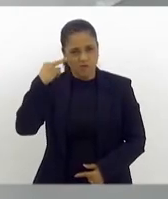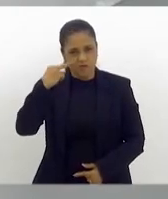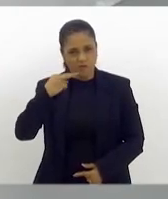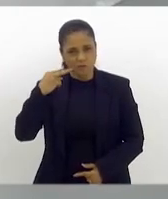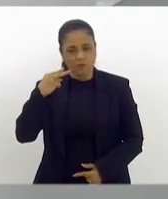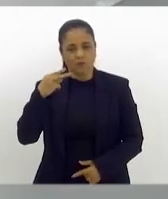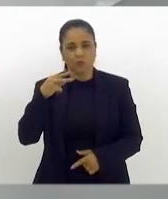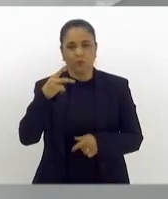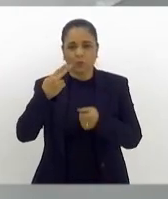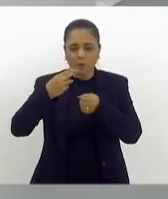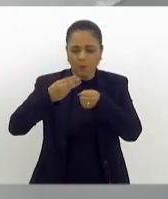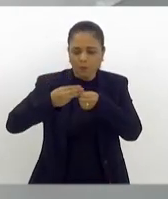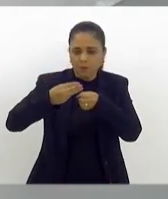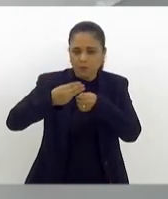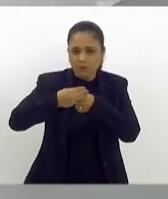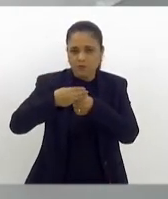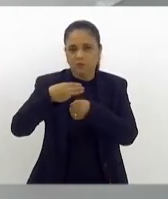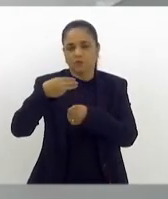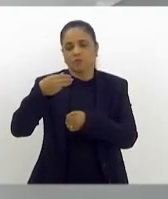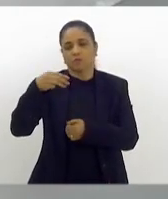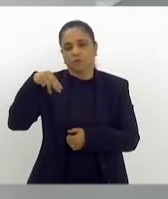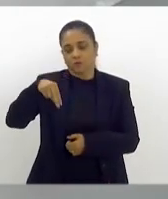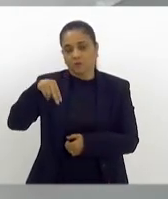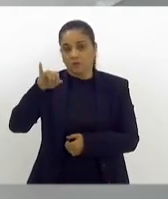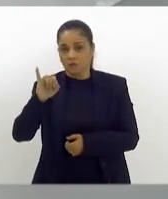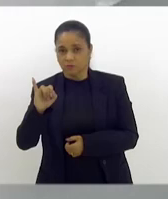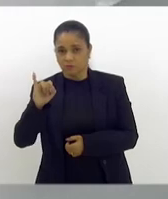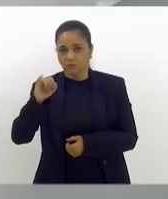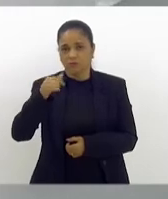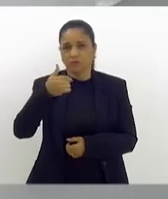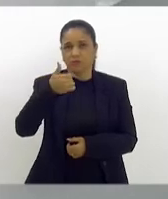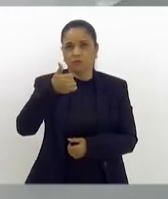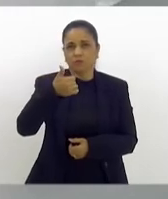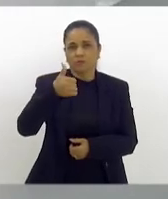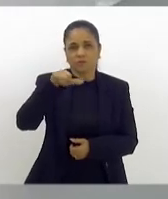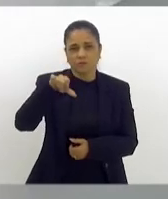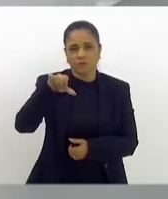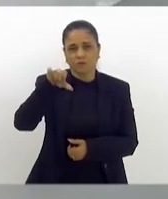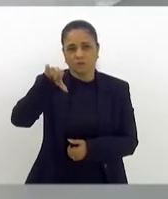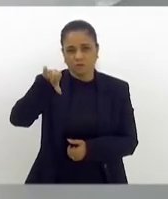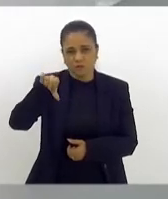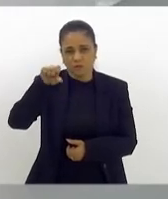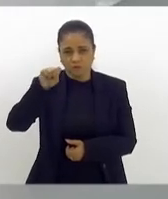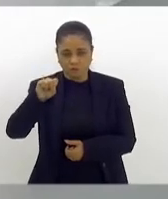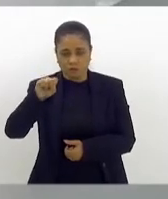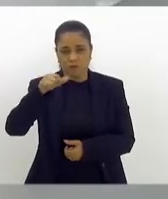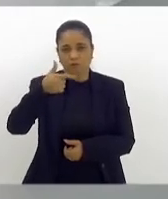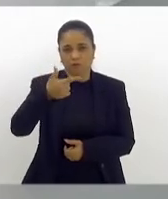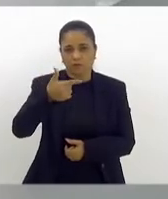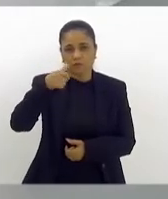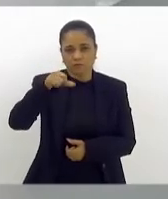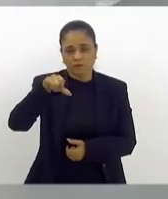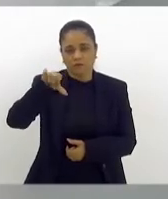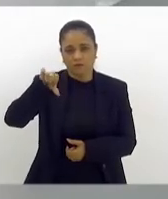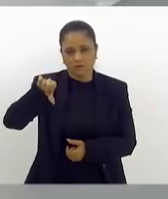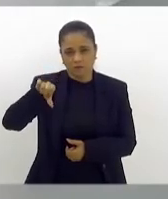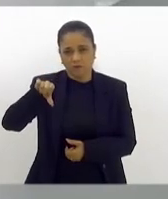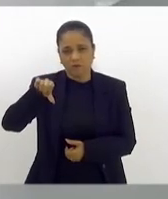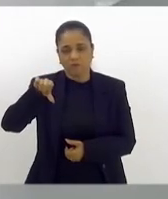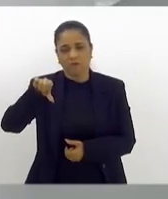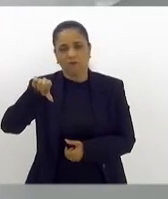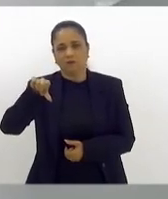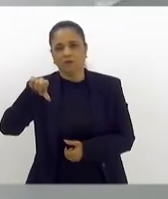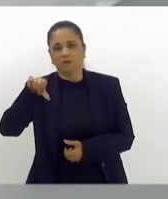Iguaçu, em 88 a 92, e lá estava o Otônio Júnior, com seus